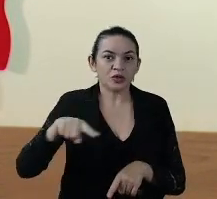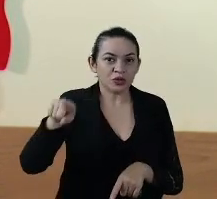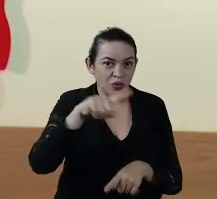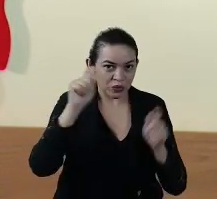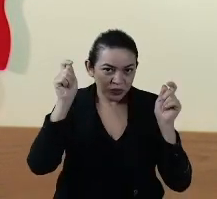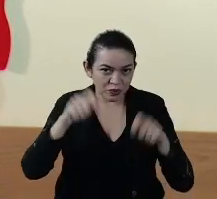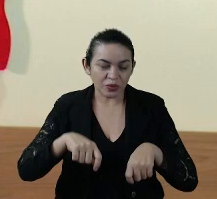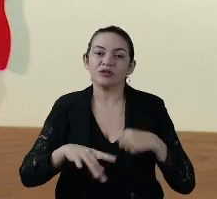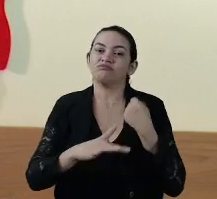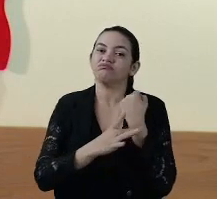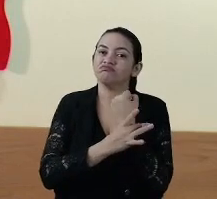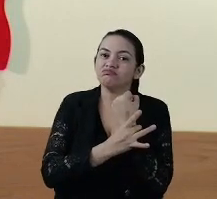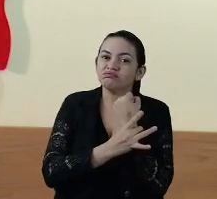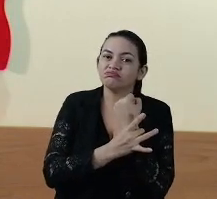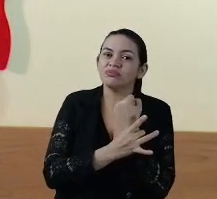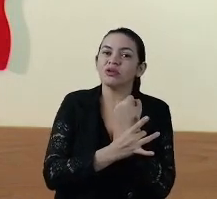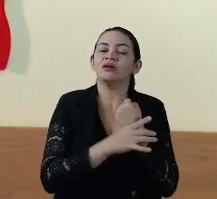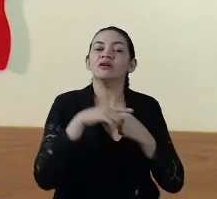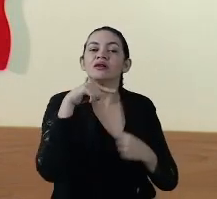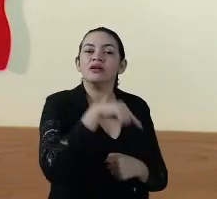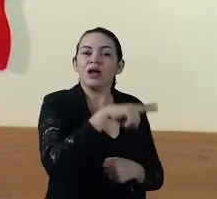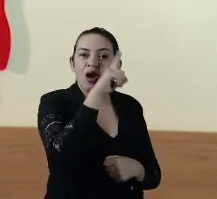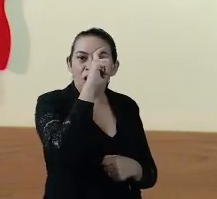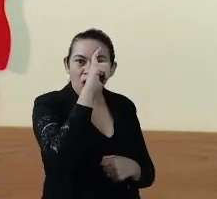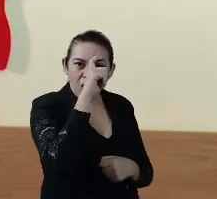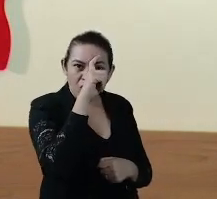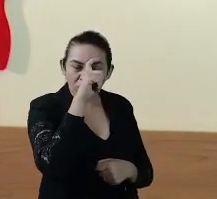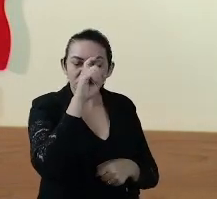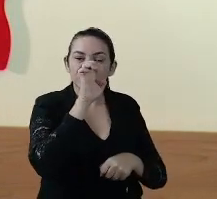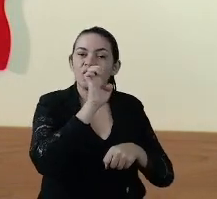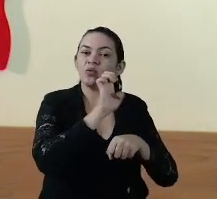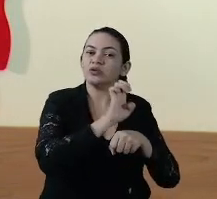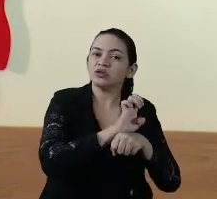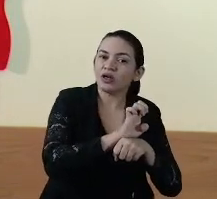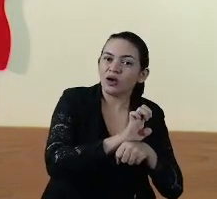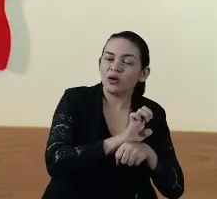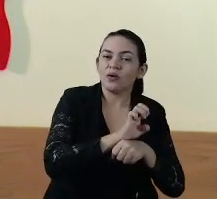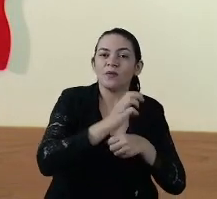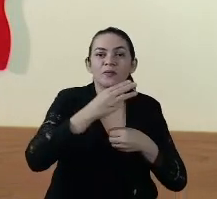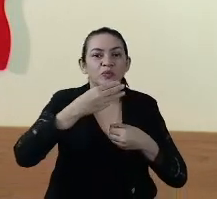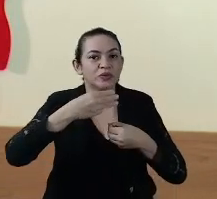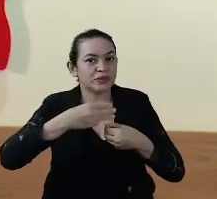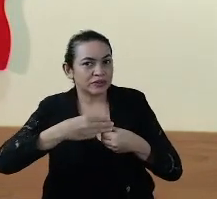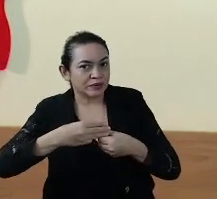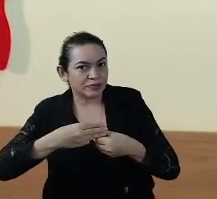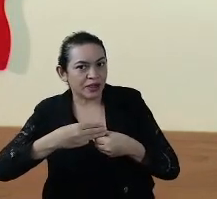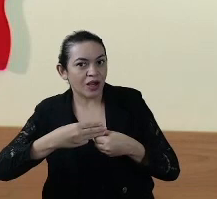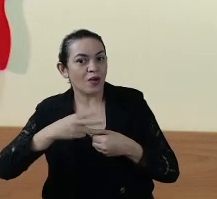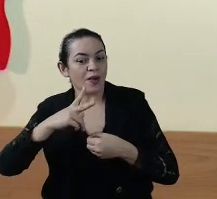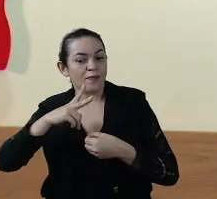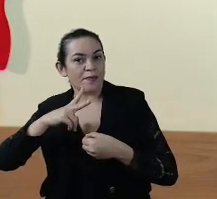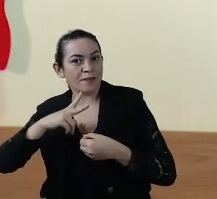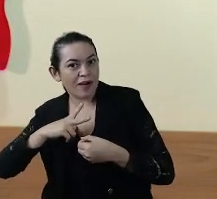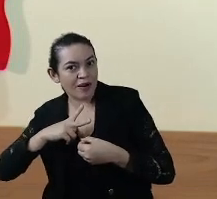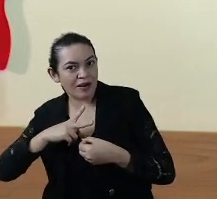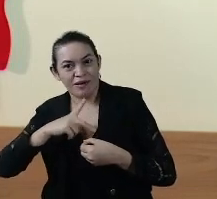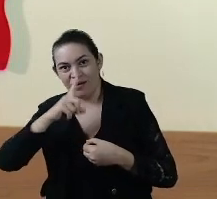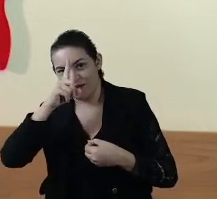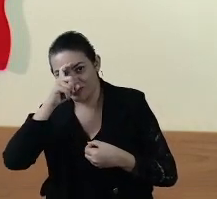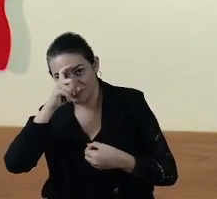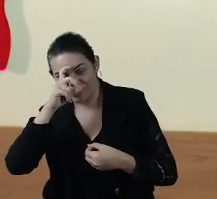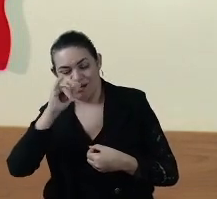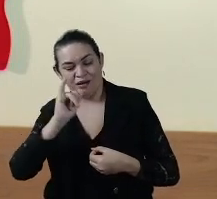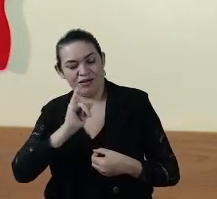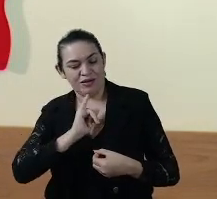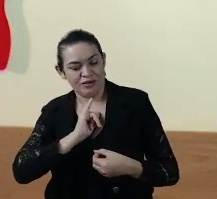possamos garantir a condição da rede hospitalar estadual, municipal e privada de Imperatriz,